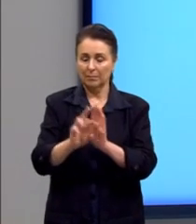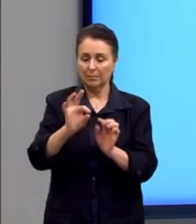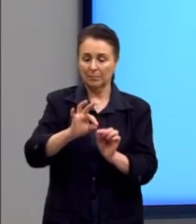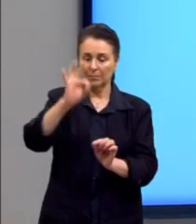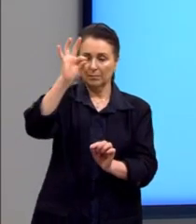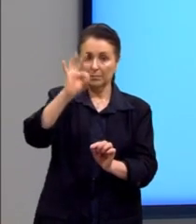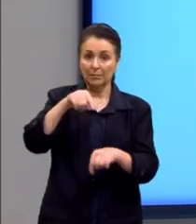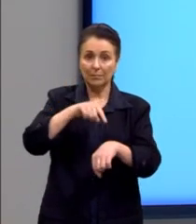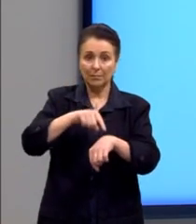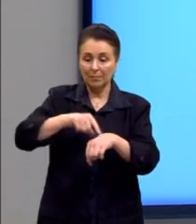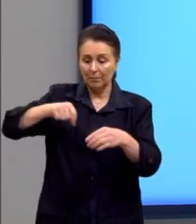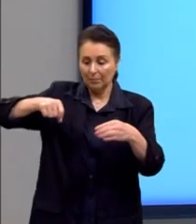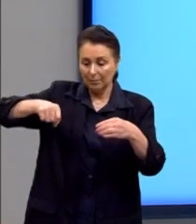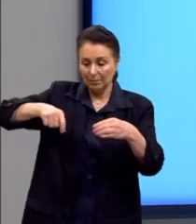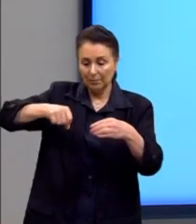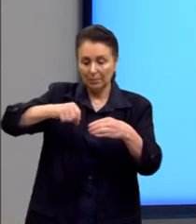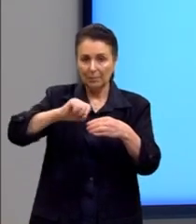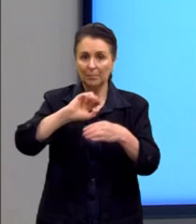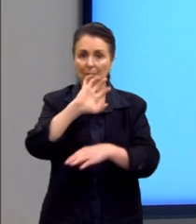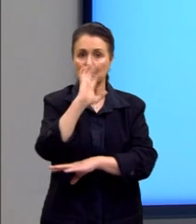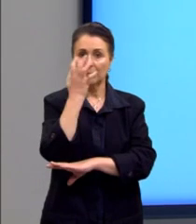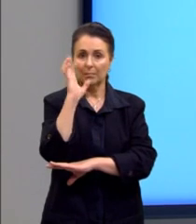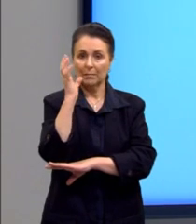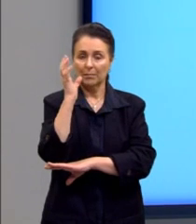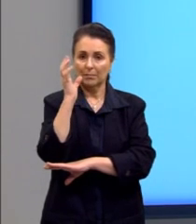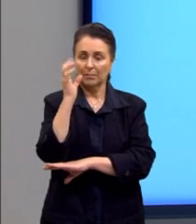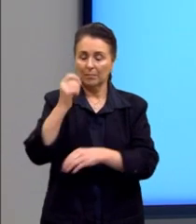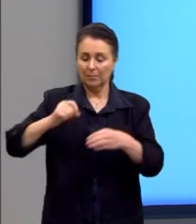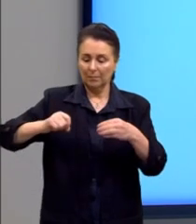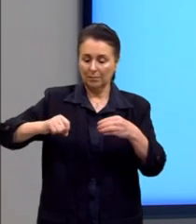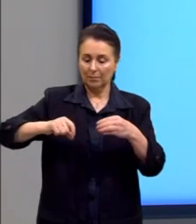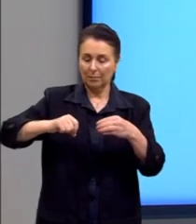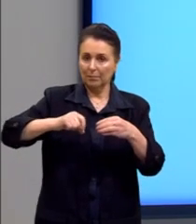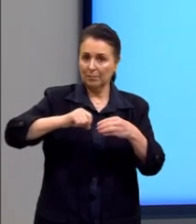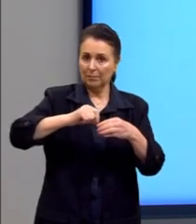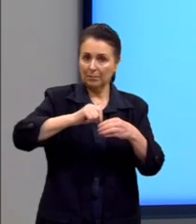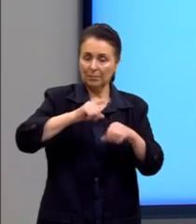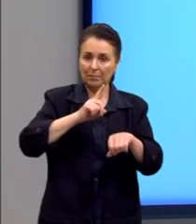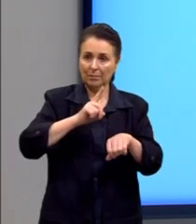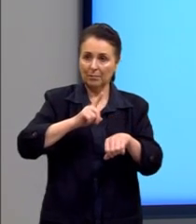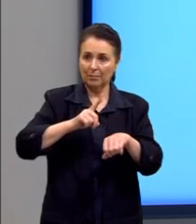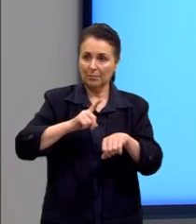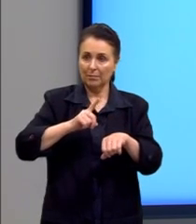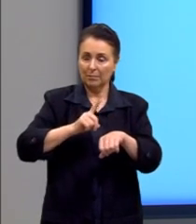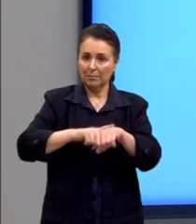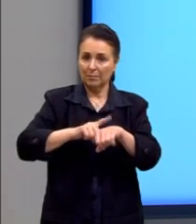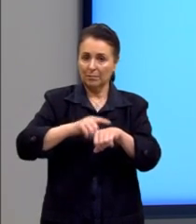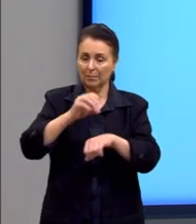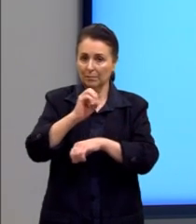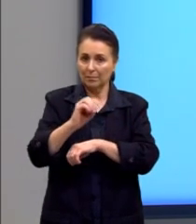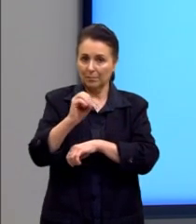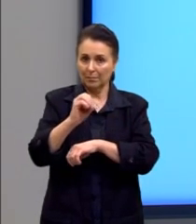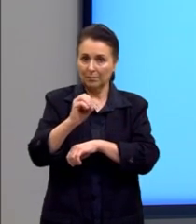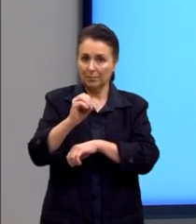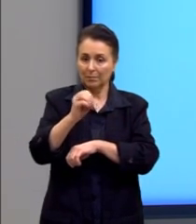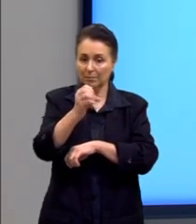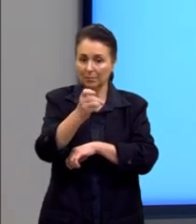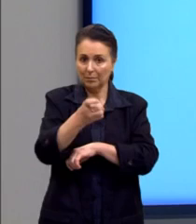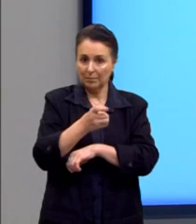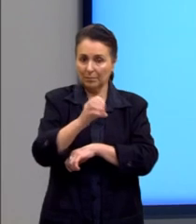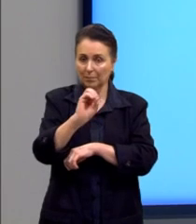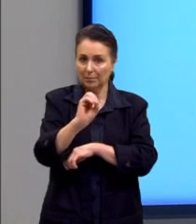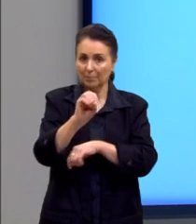ela foi plantada. E a nossa muda, ela foi plantada aqui, no tempo 0, no X0,